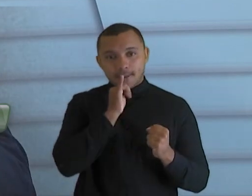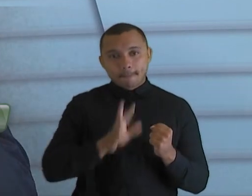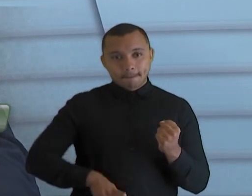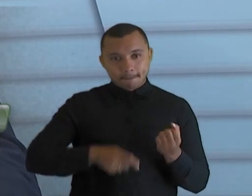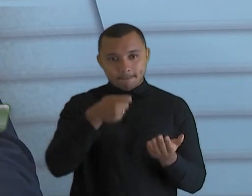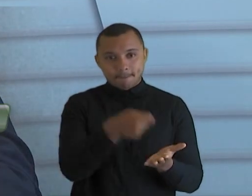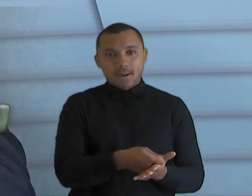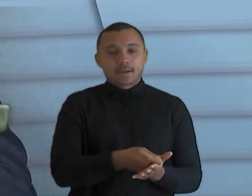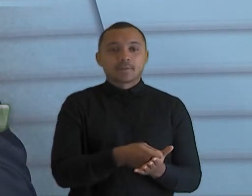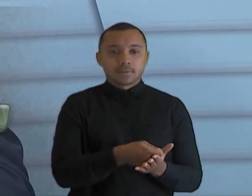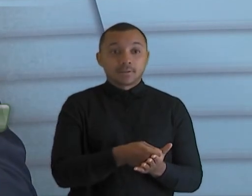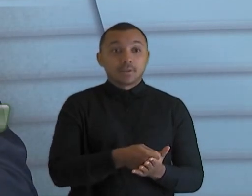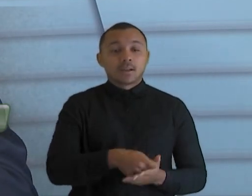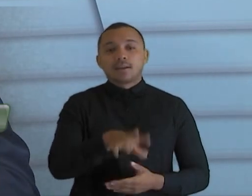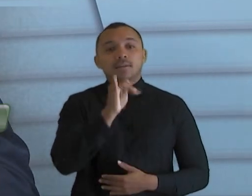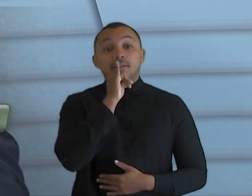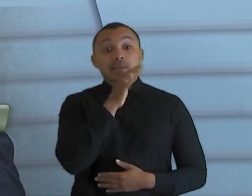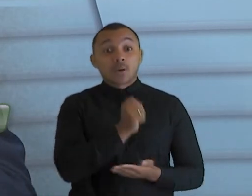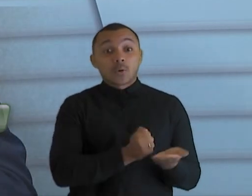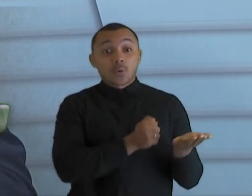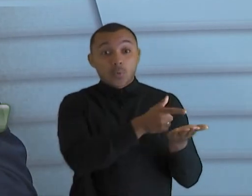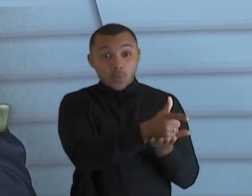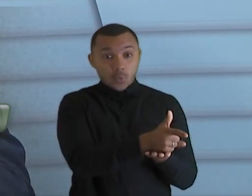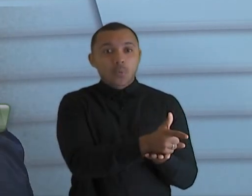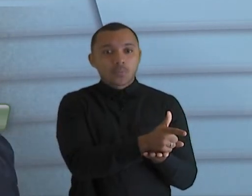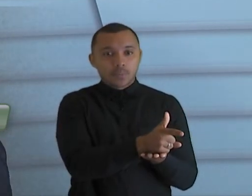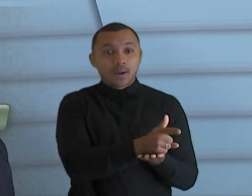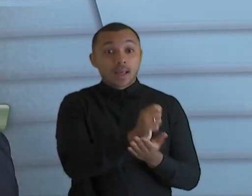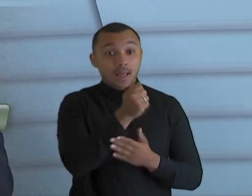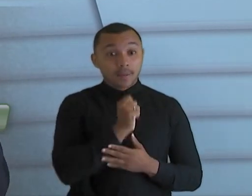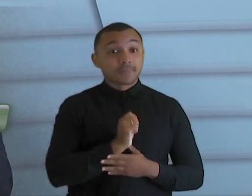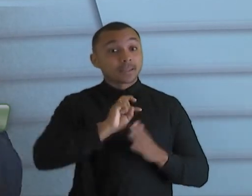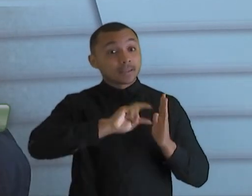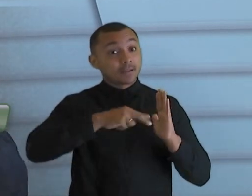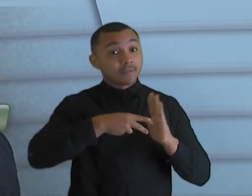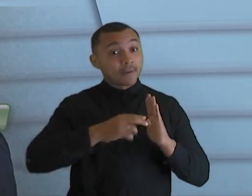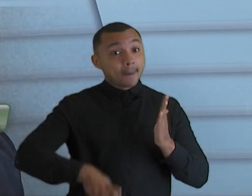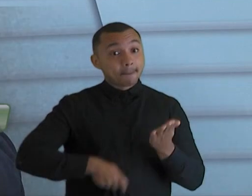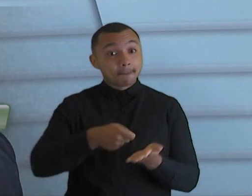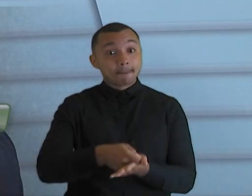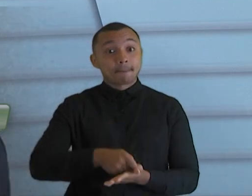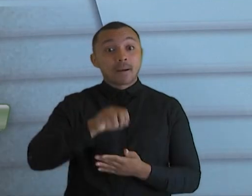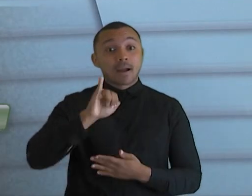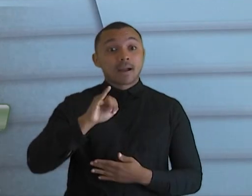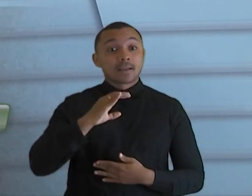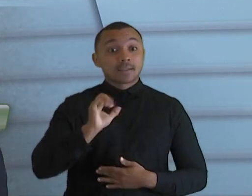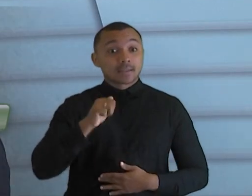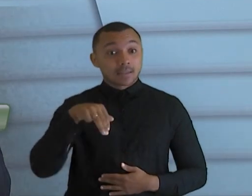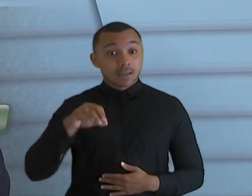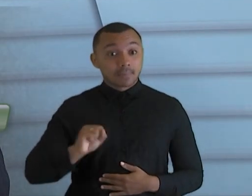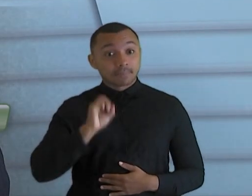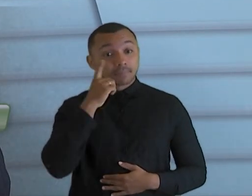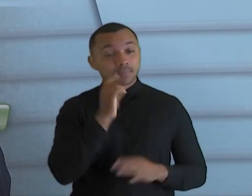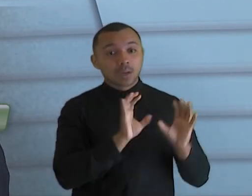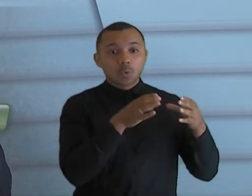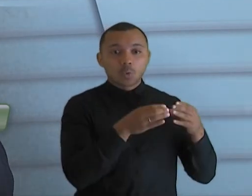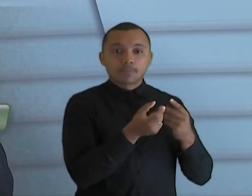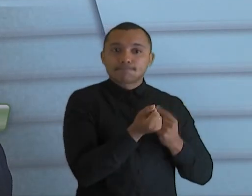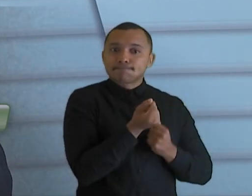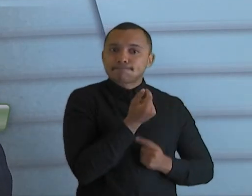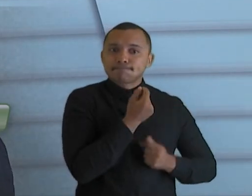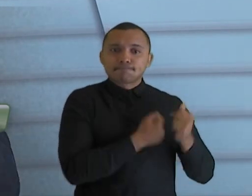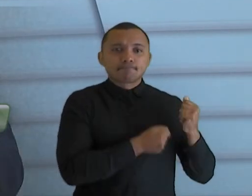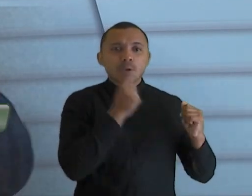quando você compra um picolé ali, você está pagando ICMS. Então, esse dinheiro é arrecadado de todos nós, o Tribunal, ele tem a missão, então o